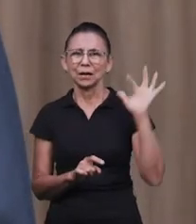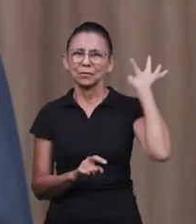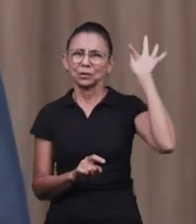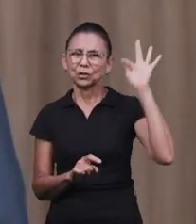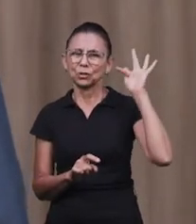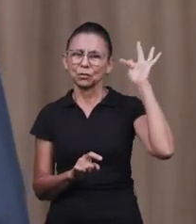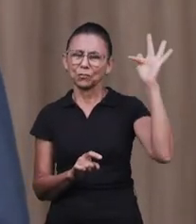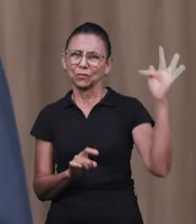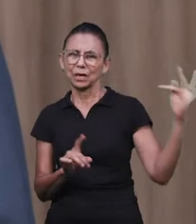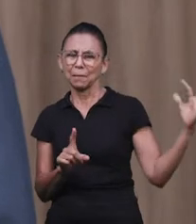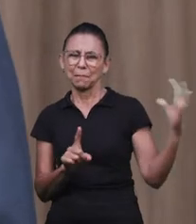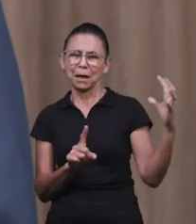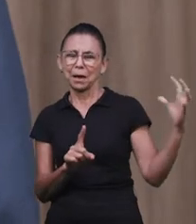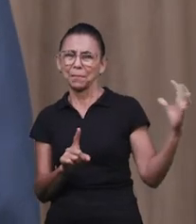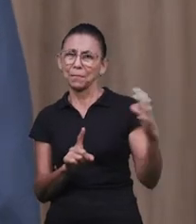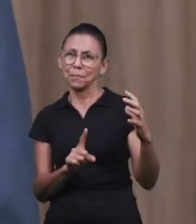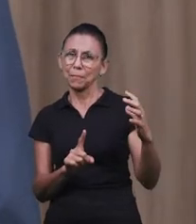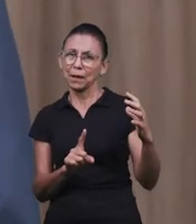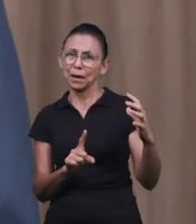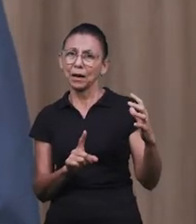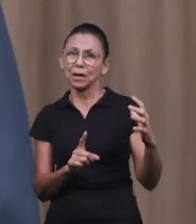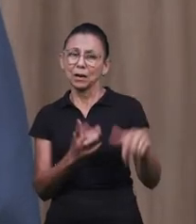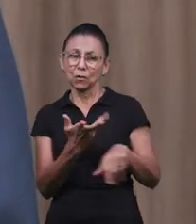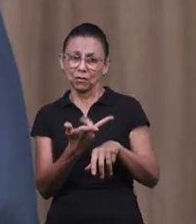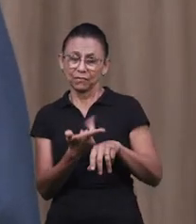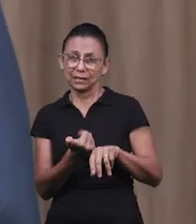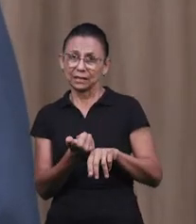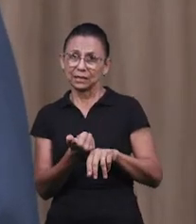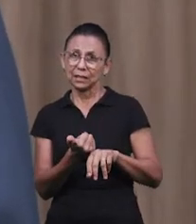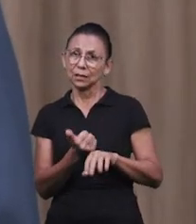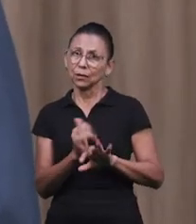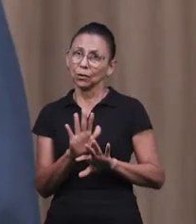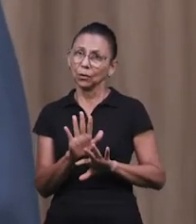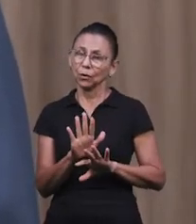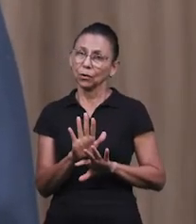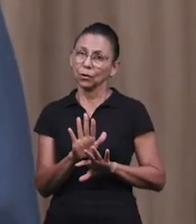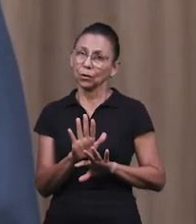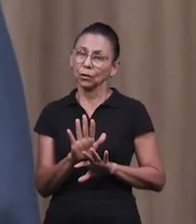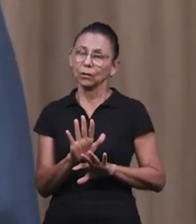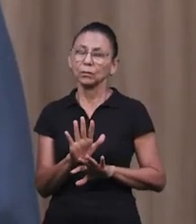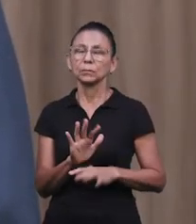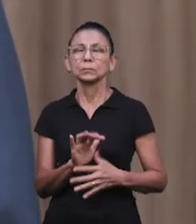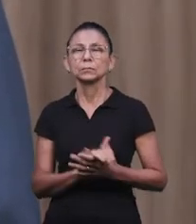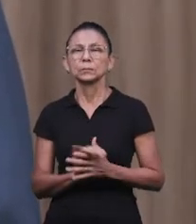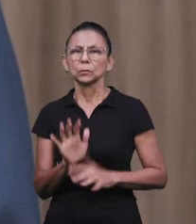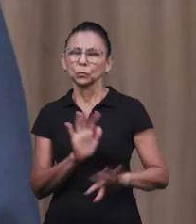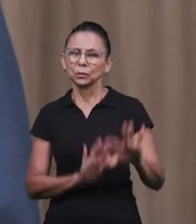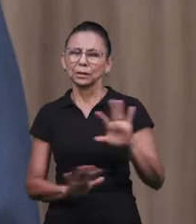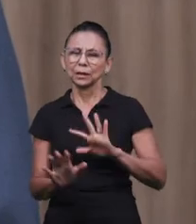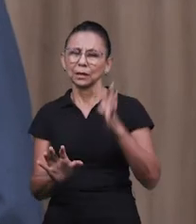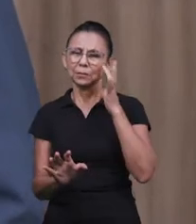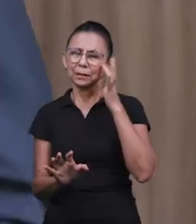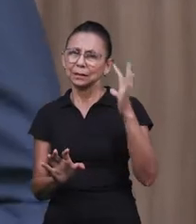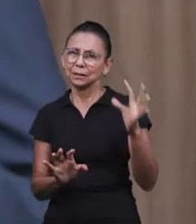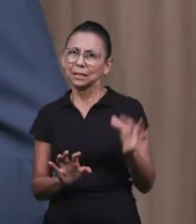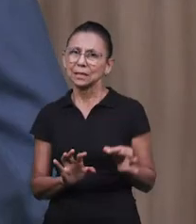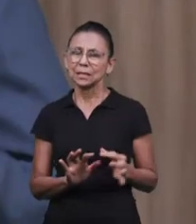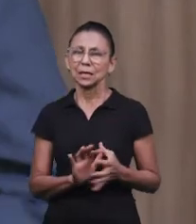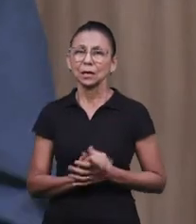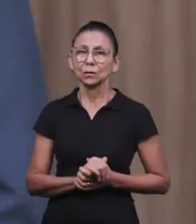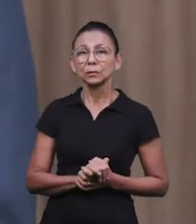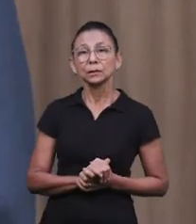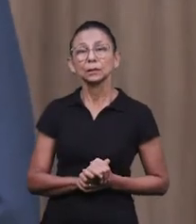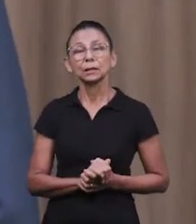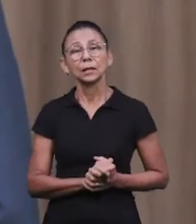filosofias de vida, as vãs sutilezas, porque as coisas acontecem com muita sutileza, e penetra no